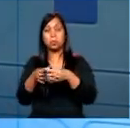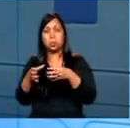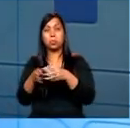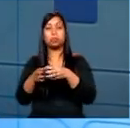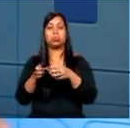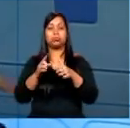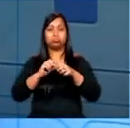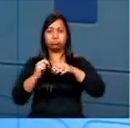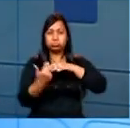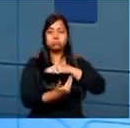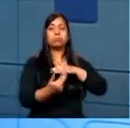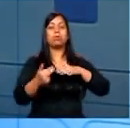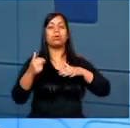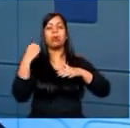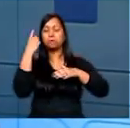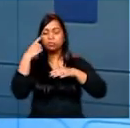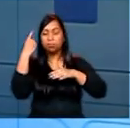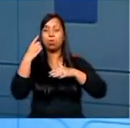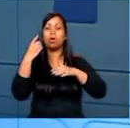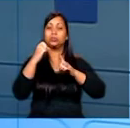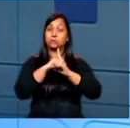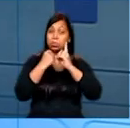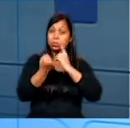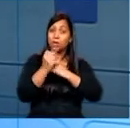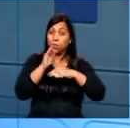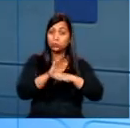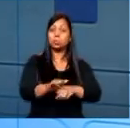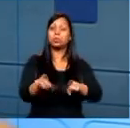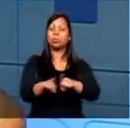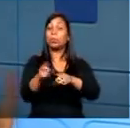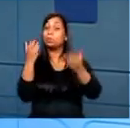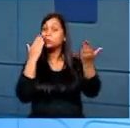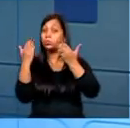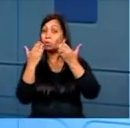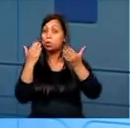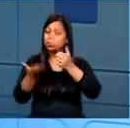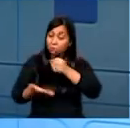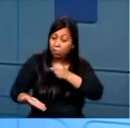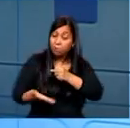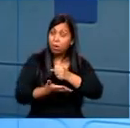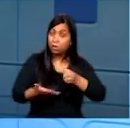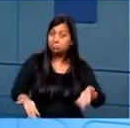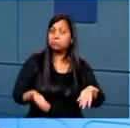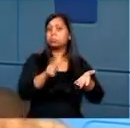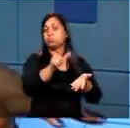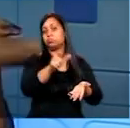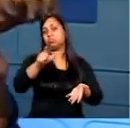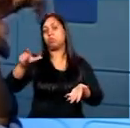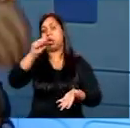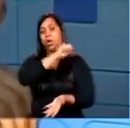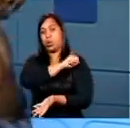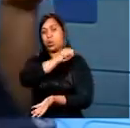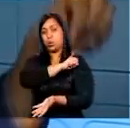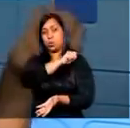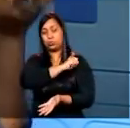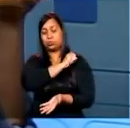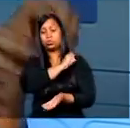multidisciplinar de advogados, assistentes sociais e psicólogos, que dão todo o suporte para esses alunos, desde